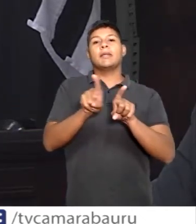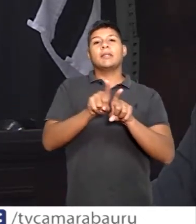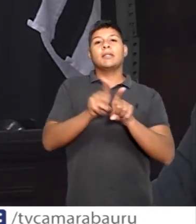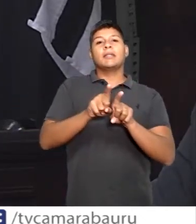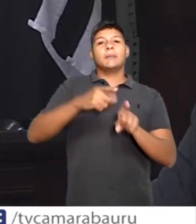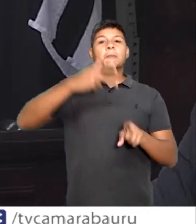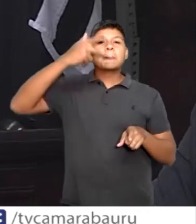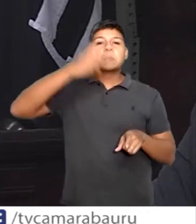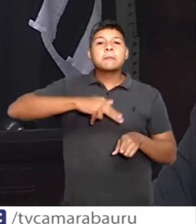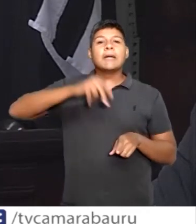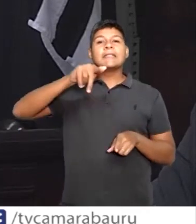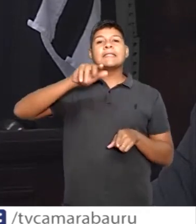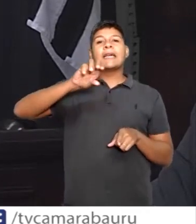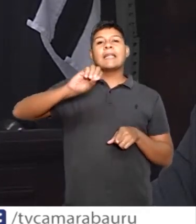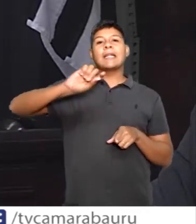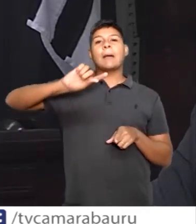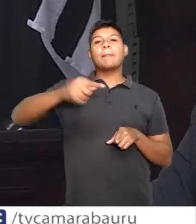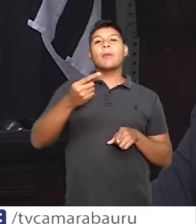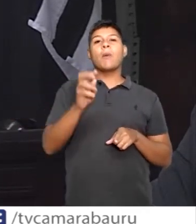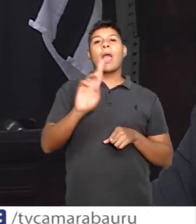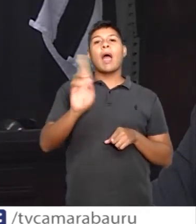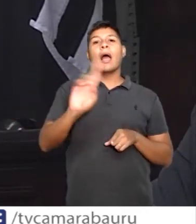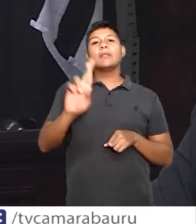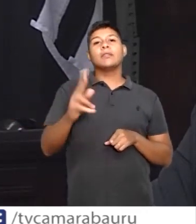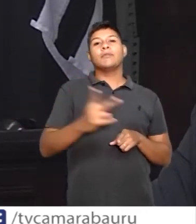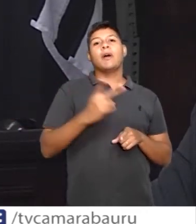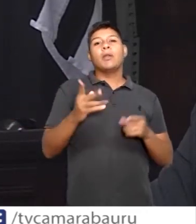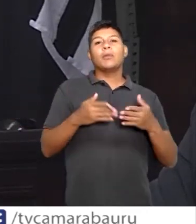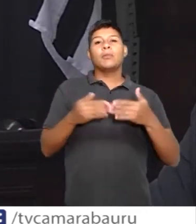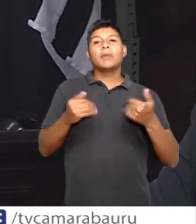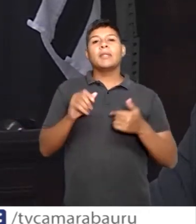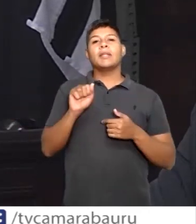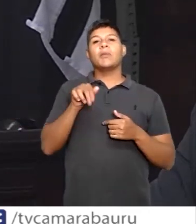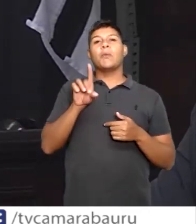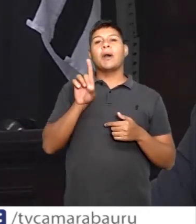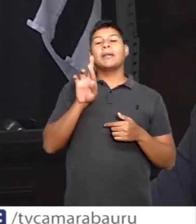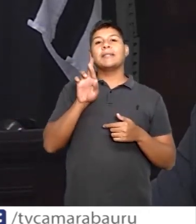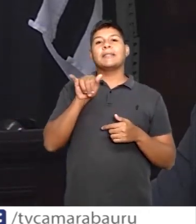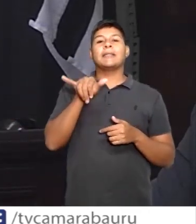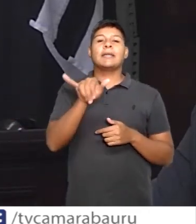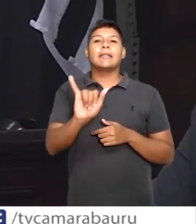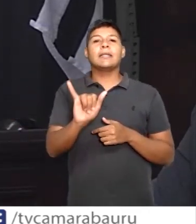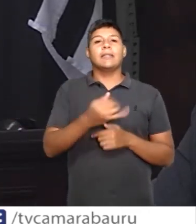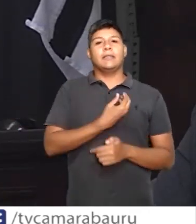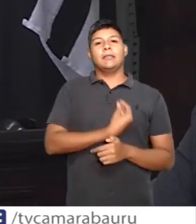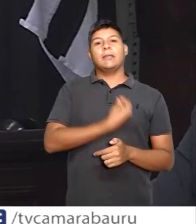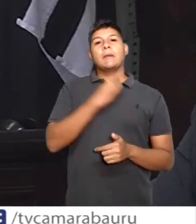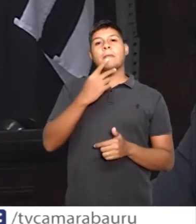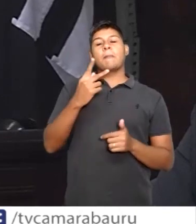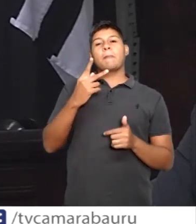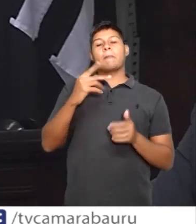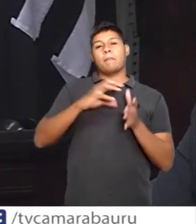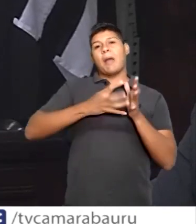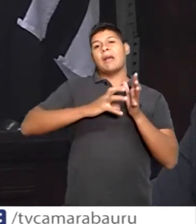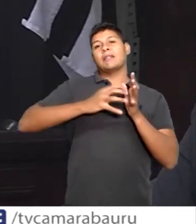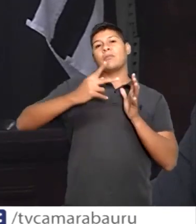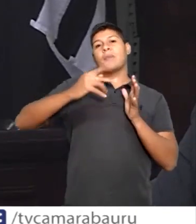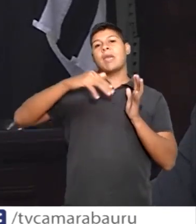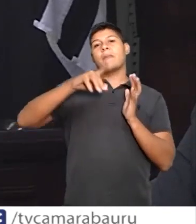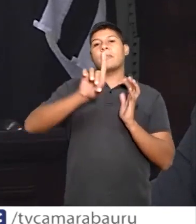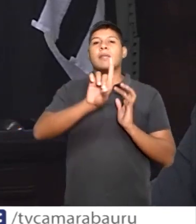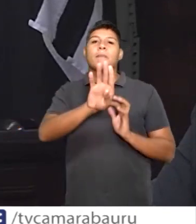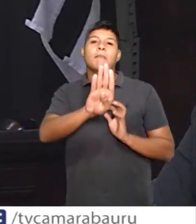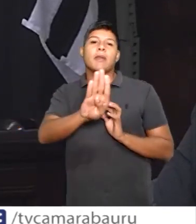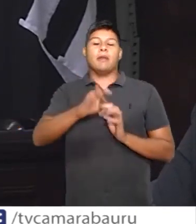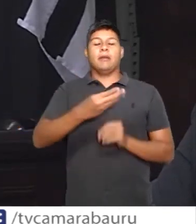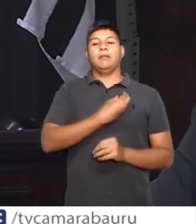R 70 mil para a casa do garoto. Esse é um pedido do Rodrigo Mandalit, hoje presidindo o MDB local, do Manelo Zila e